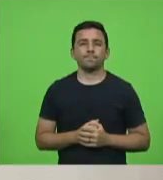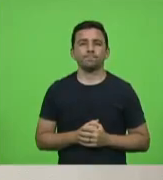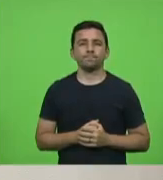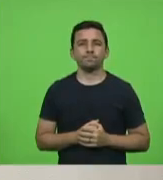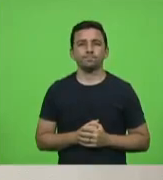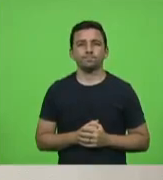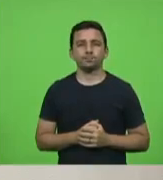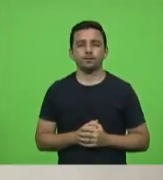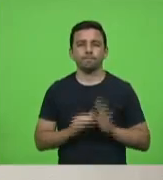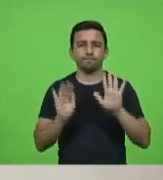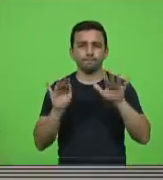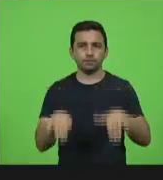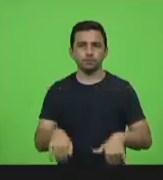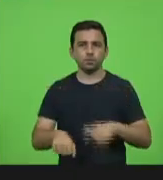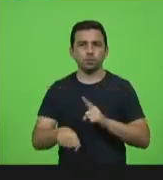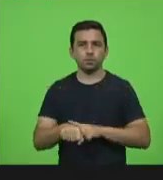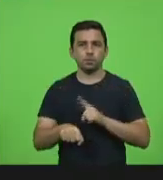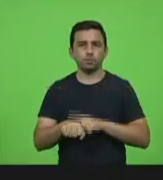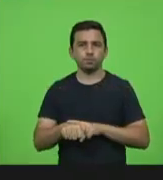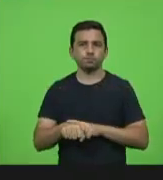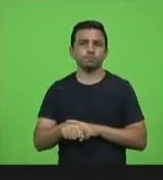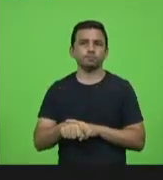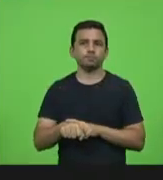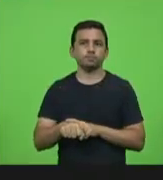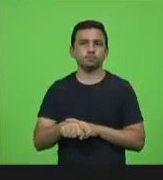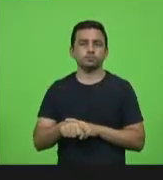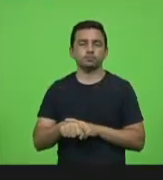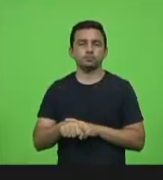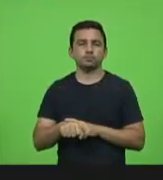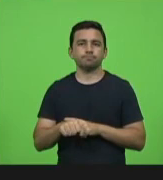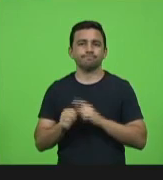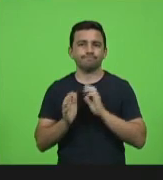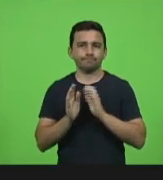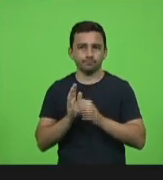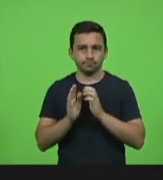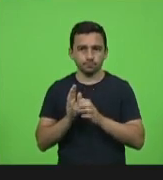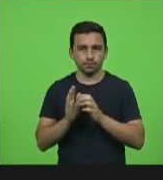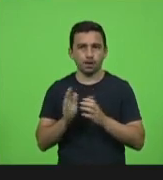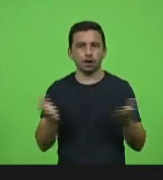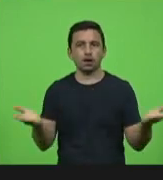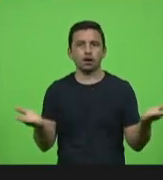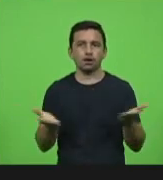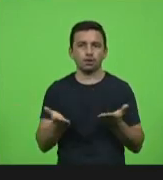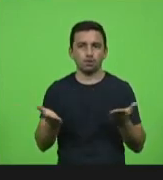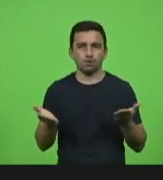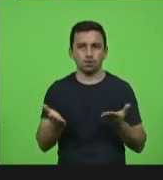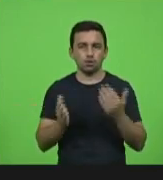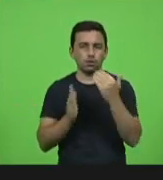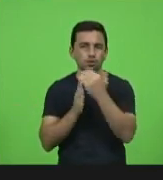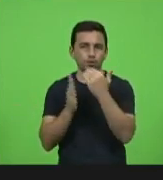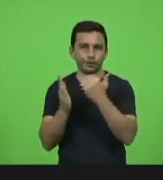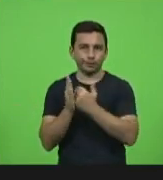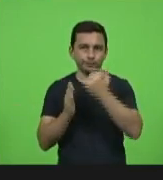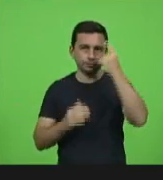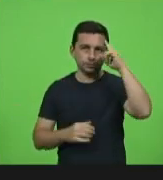fim do horário destinado aos partidos políticos passamos a ordem do dia